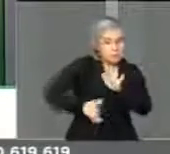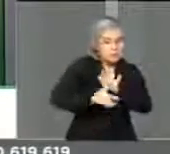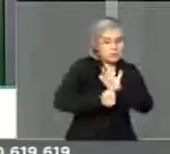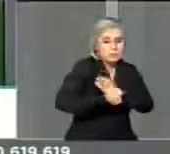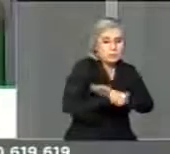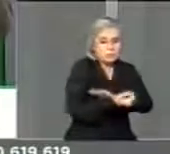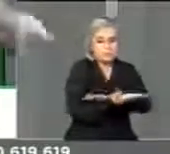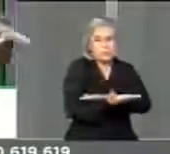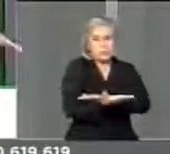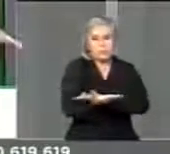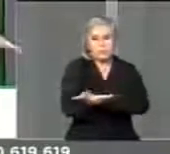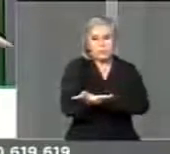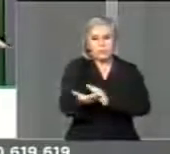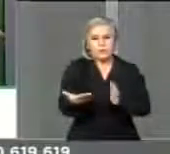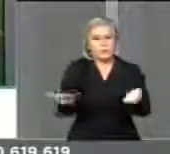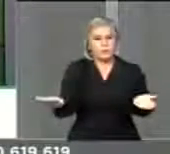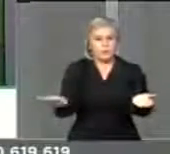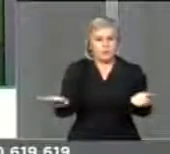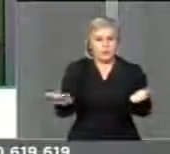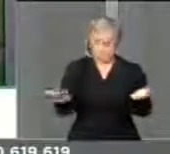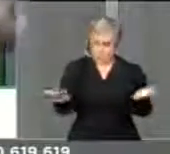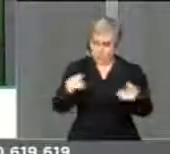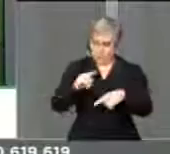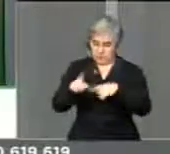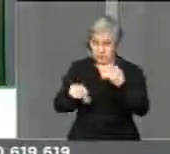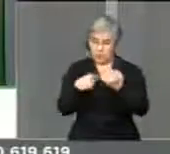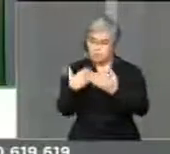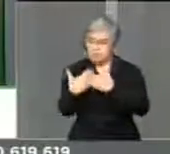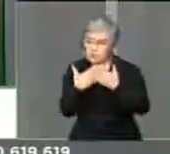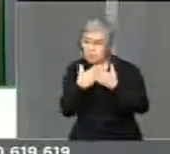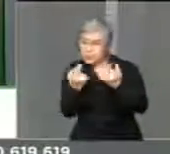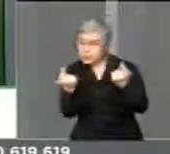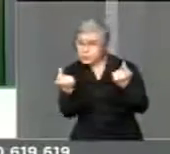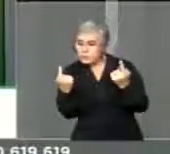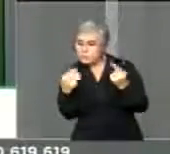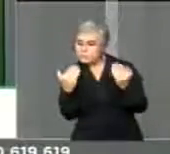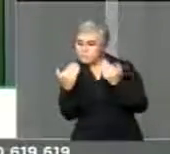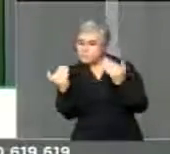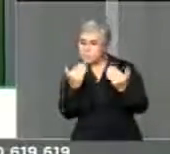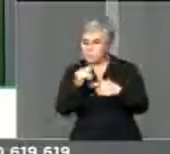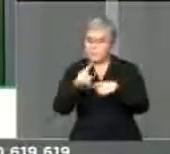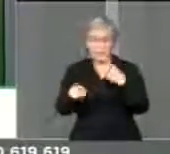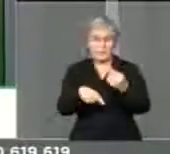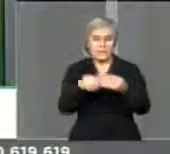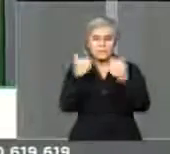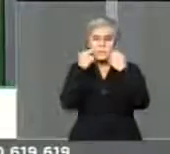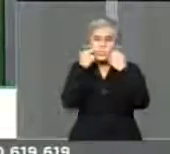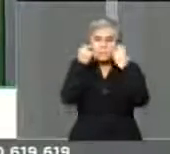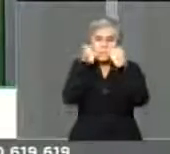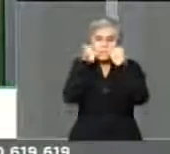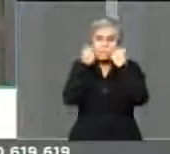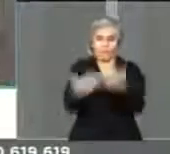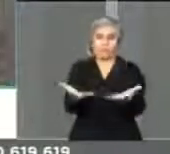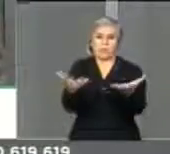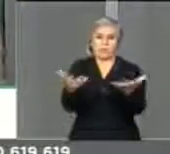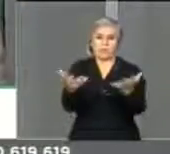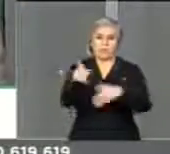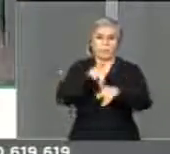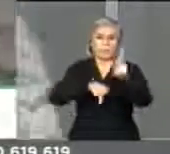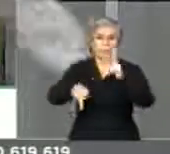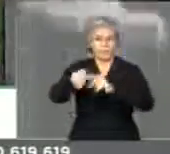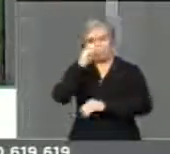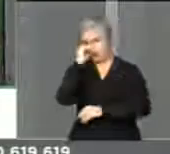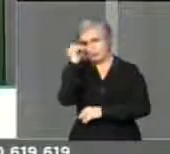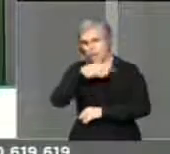vítima. Depois, a apuração. E depois, o escracho público. E para concluir, seu presidente,